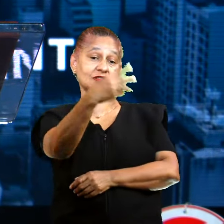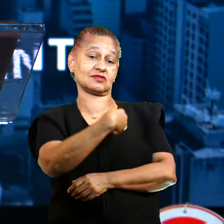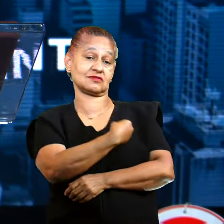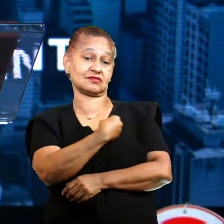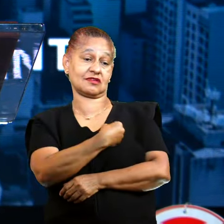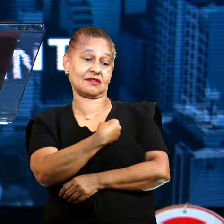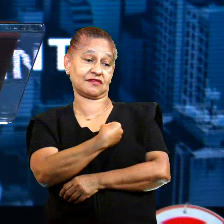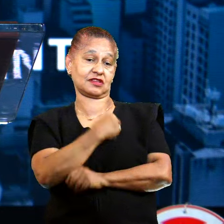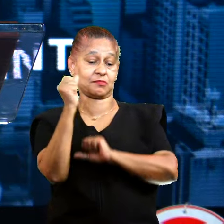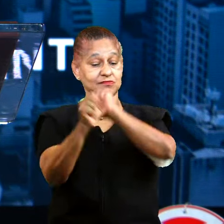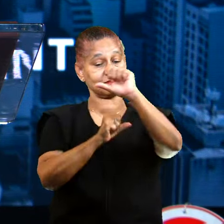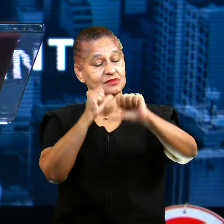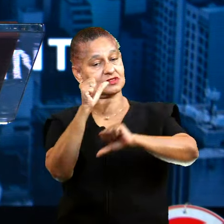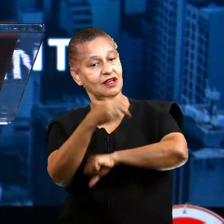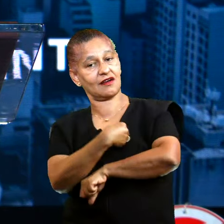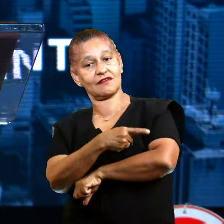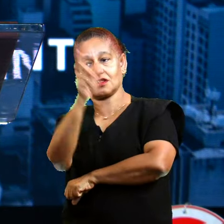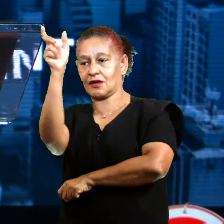sociedade.